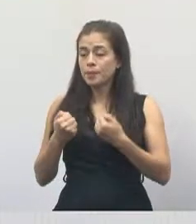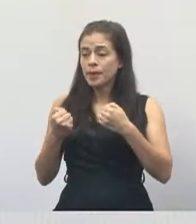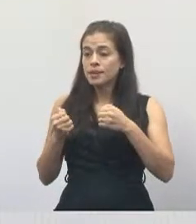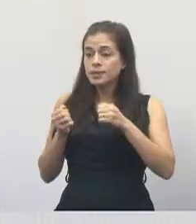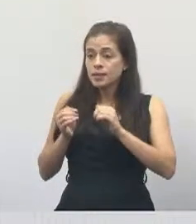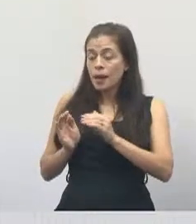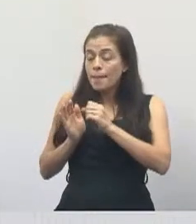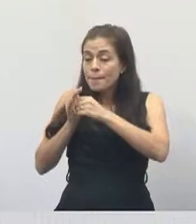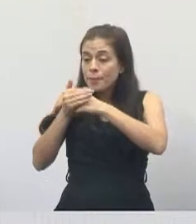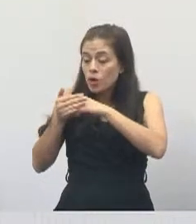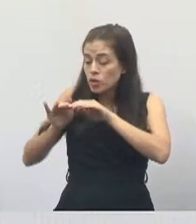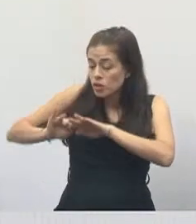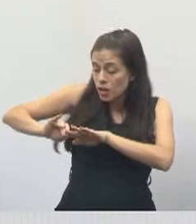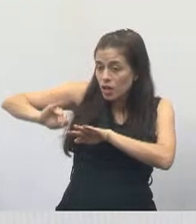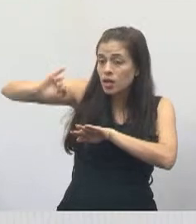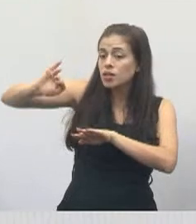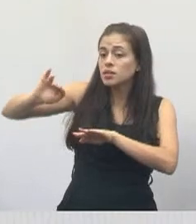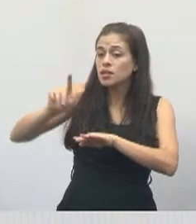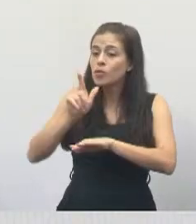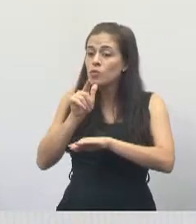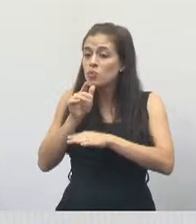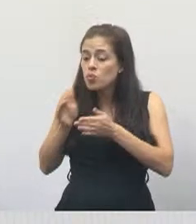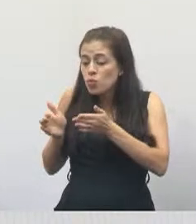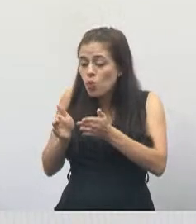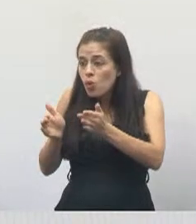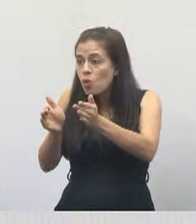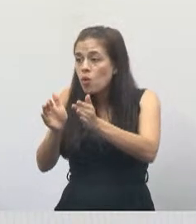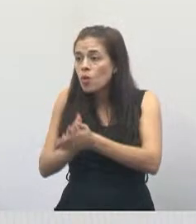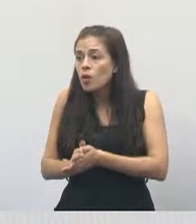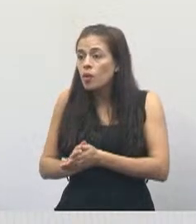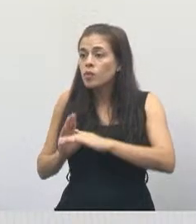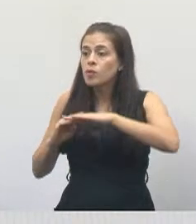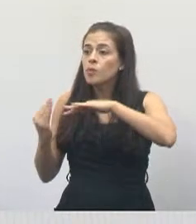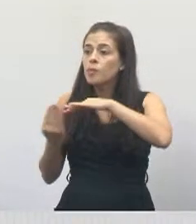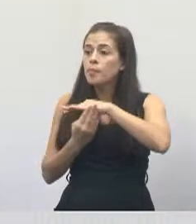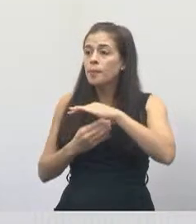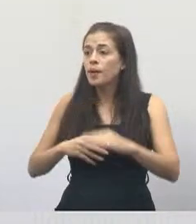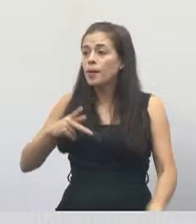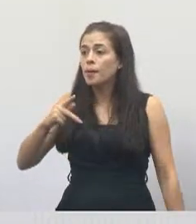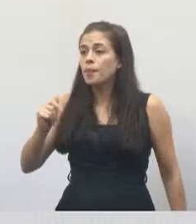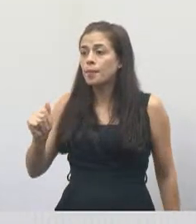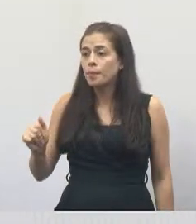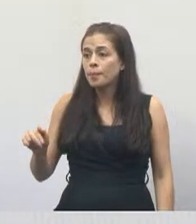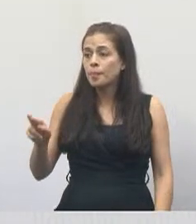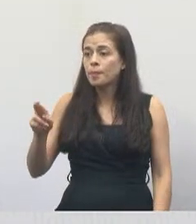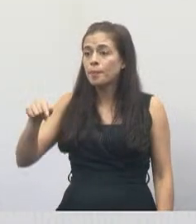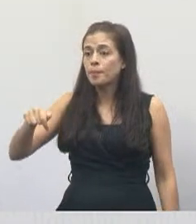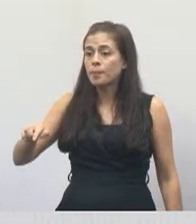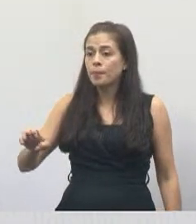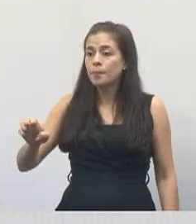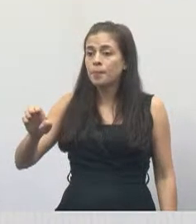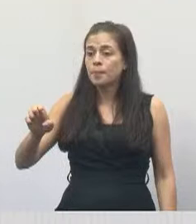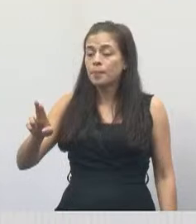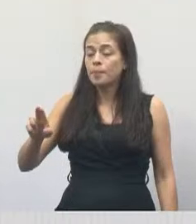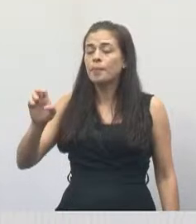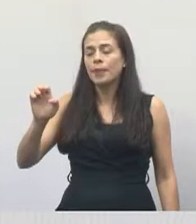no Corvo Parque Itamaraty. Estou aqui com o morador,